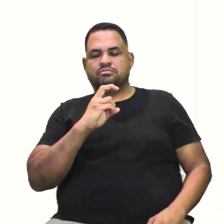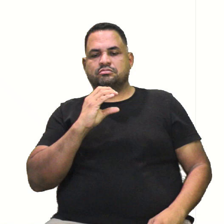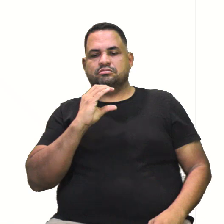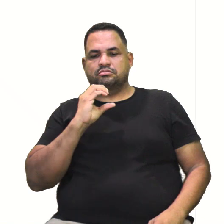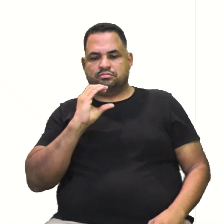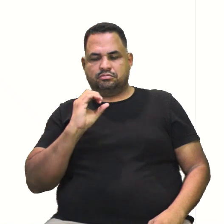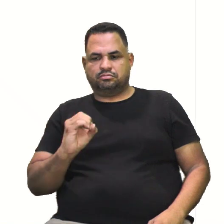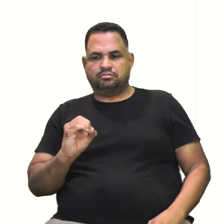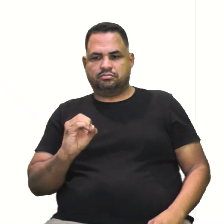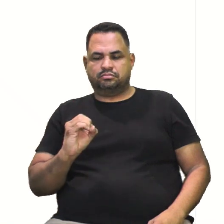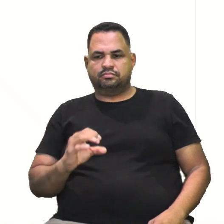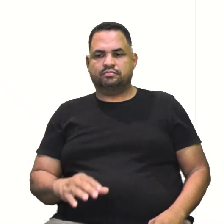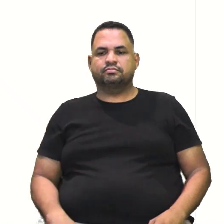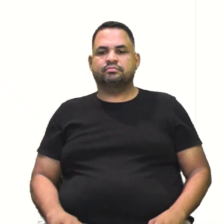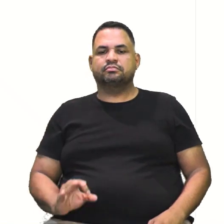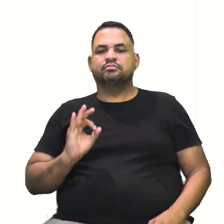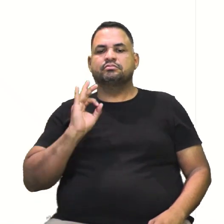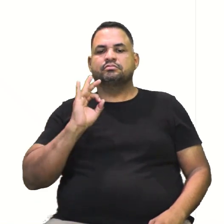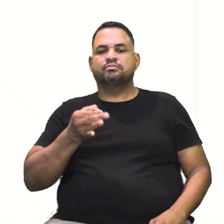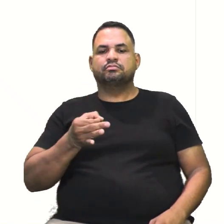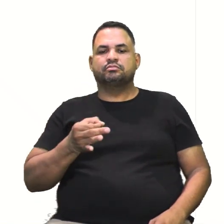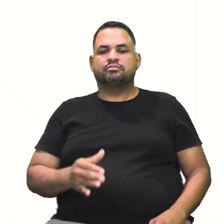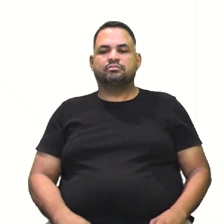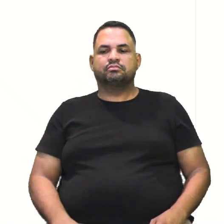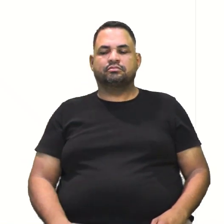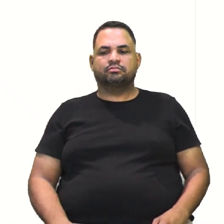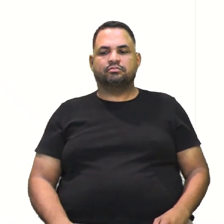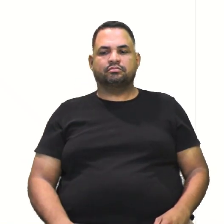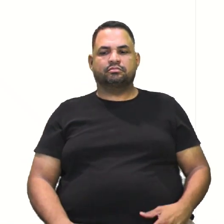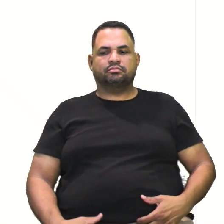e 0. Certo? Certo.